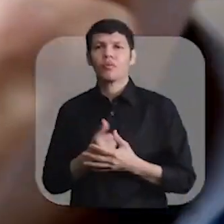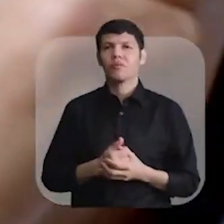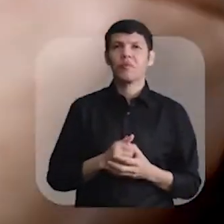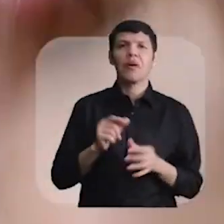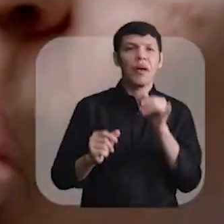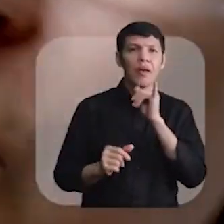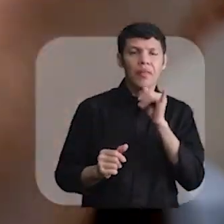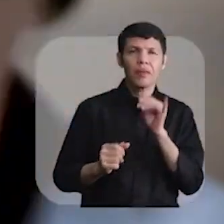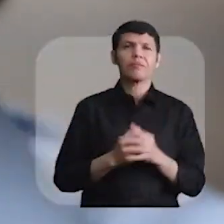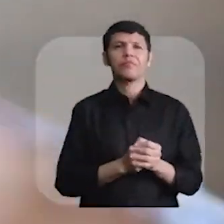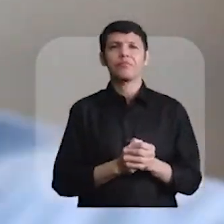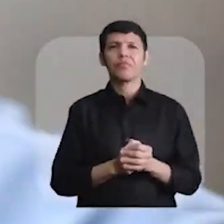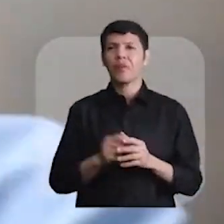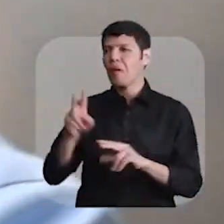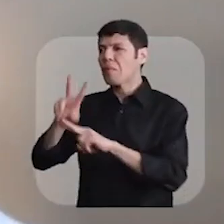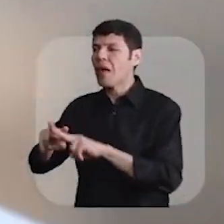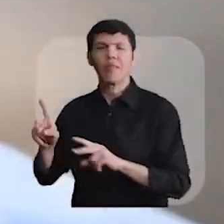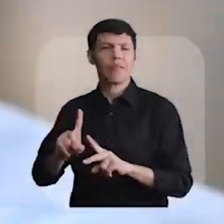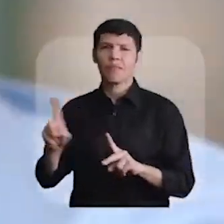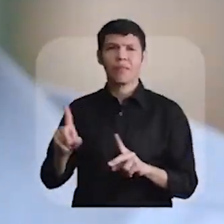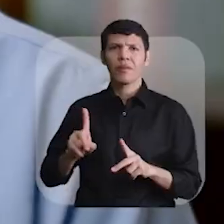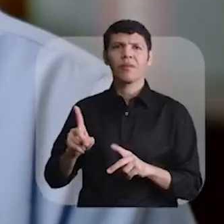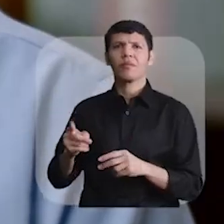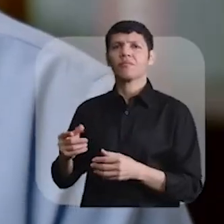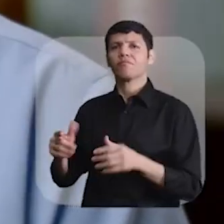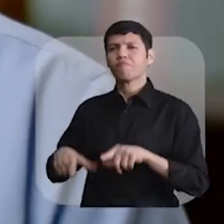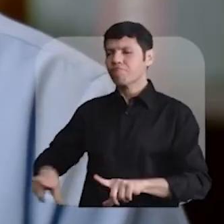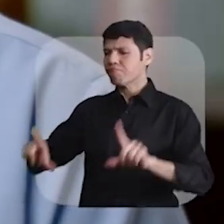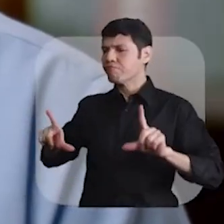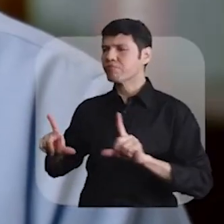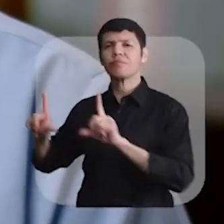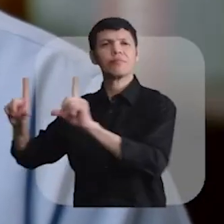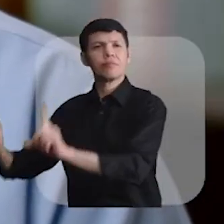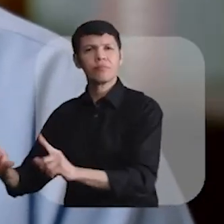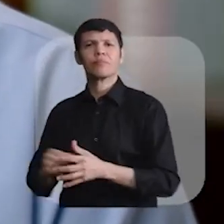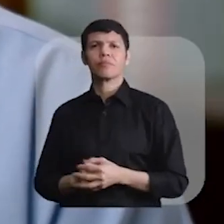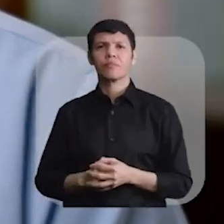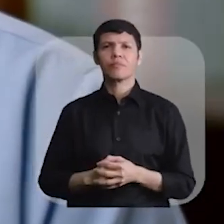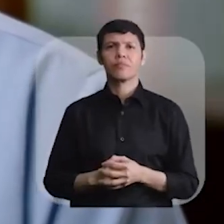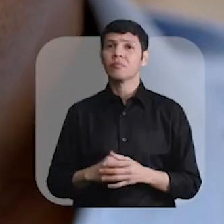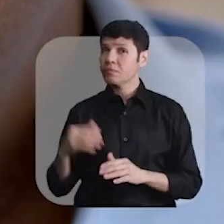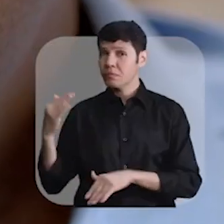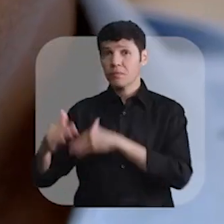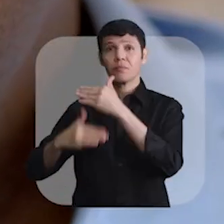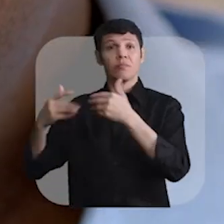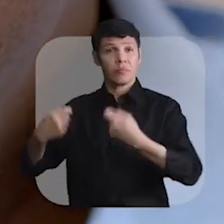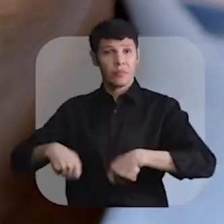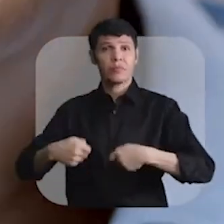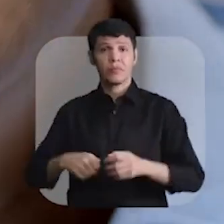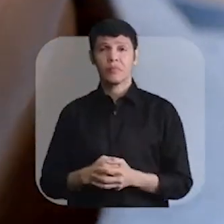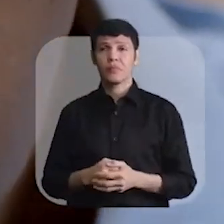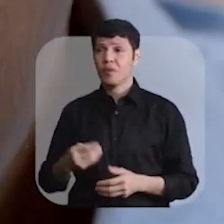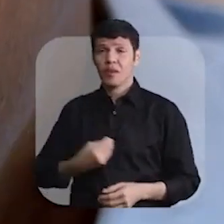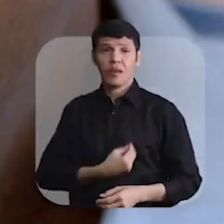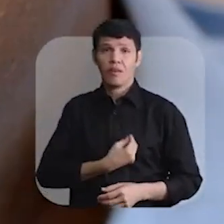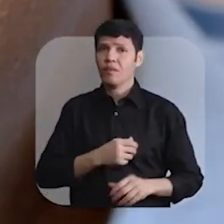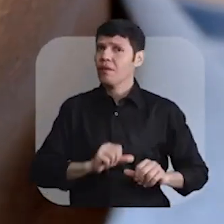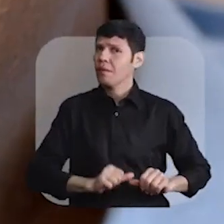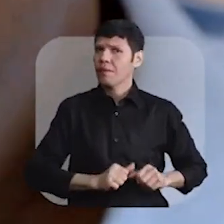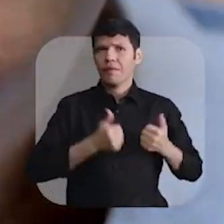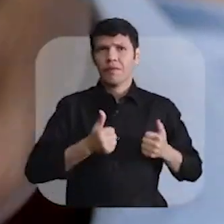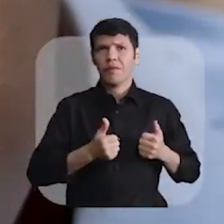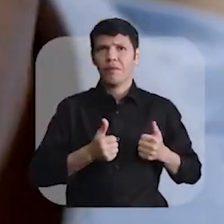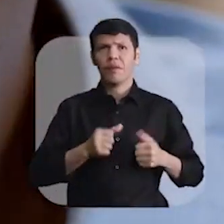está dando diploma no lugar da prisão. Então, amigo, isso cresce, isso muda,